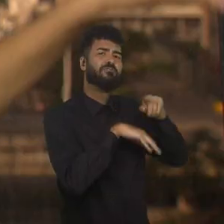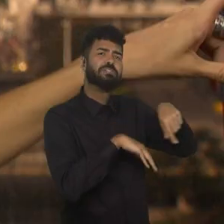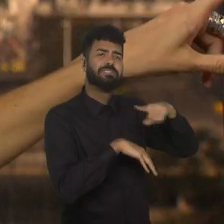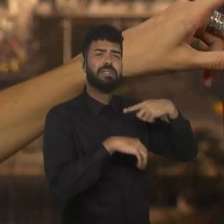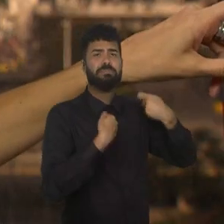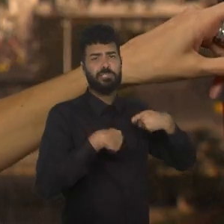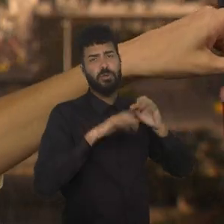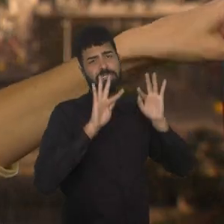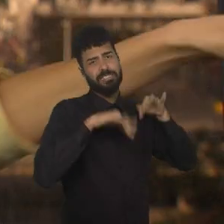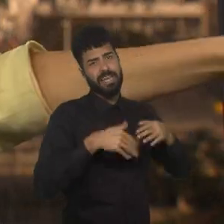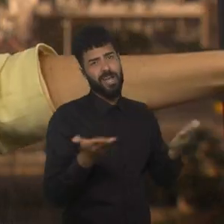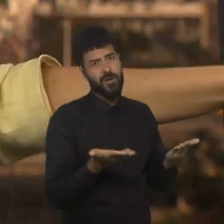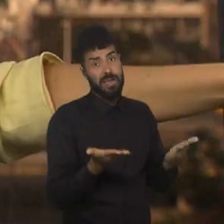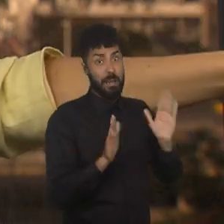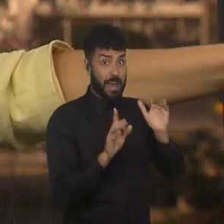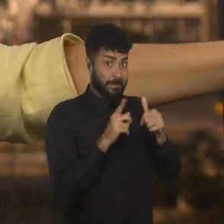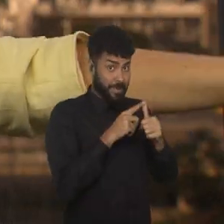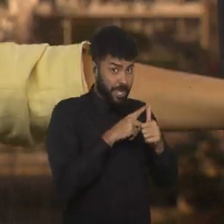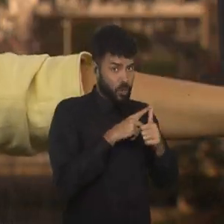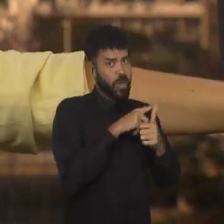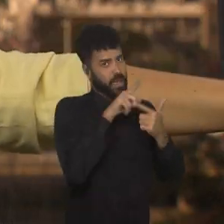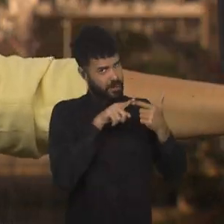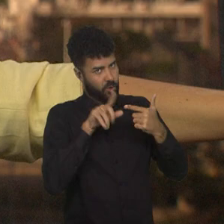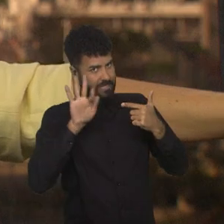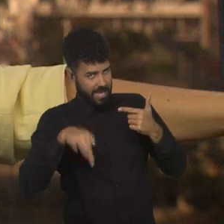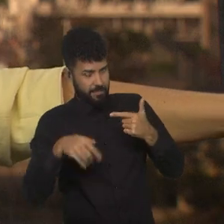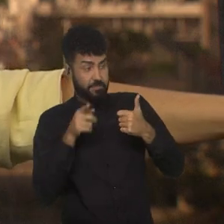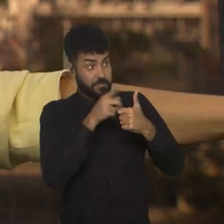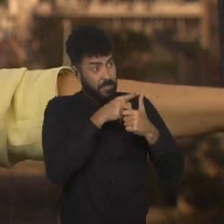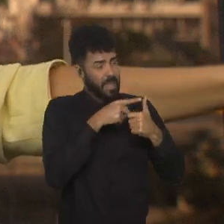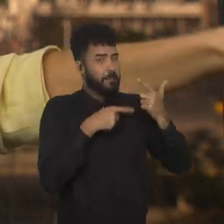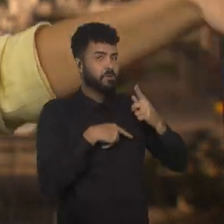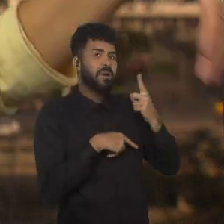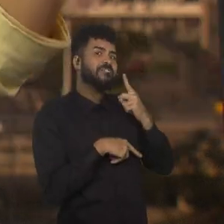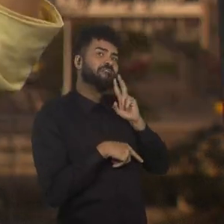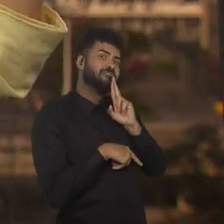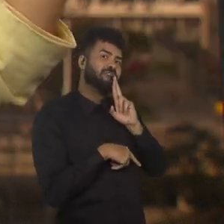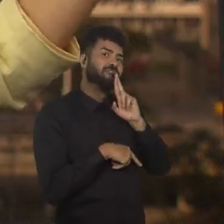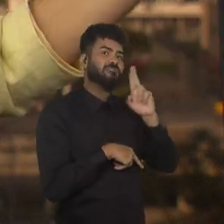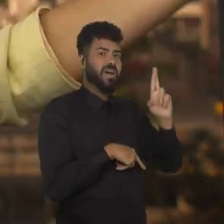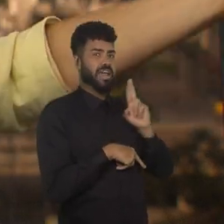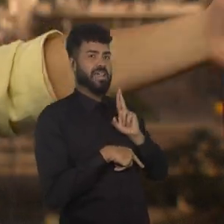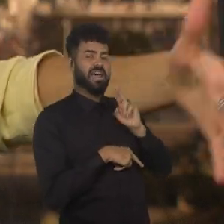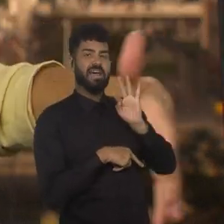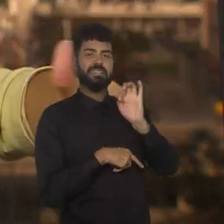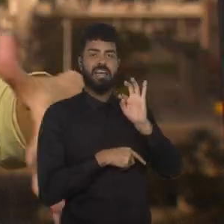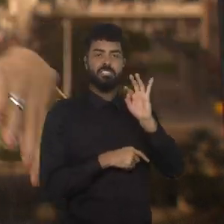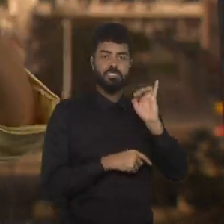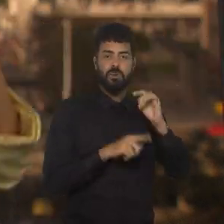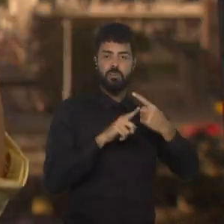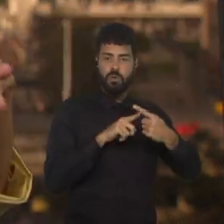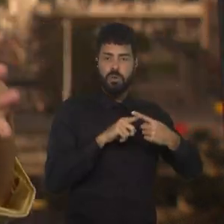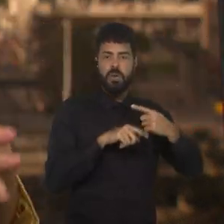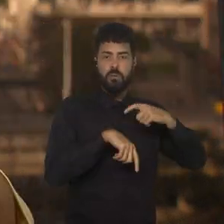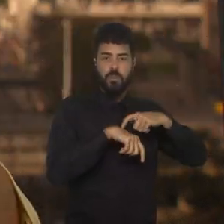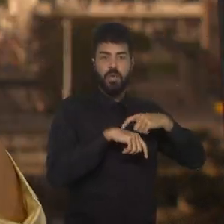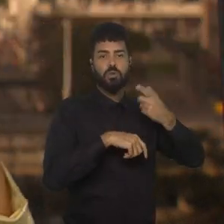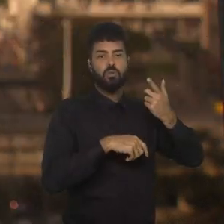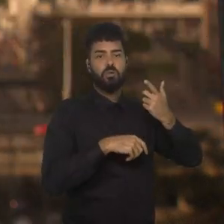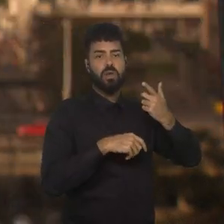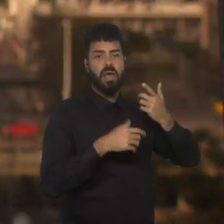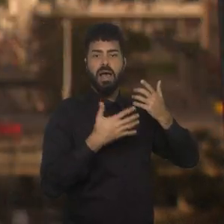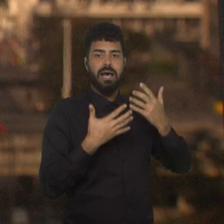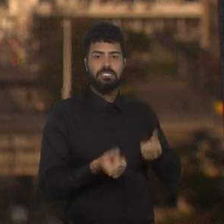que encerrar, mas antes de encerrar, queria só dar mais uma fala para a Tati, que mais uma vez nos atendeu de